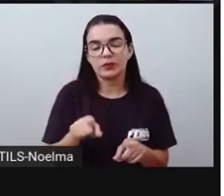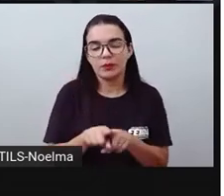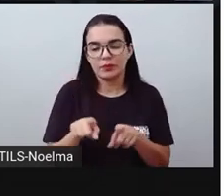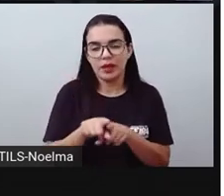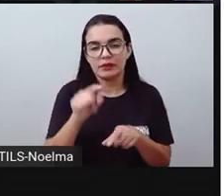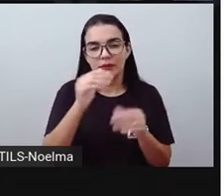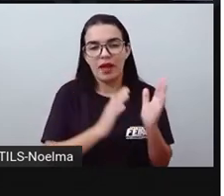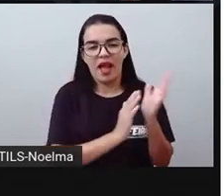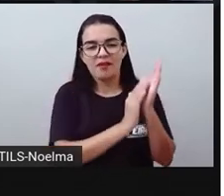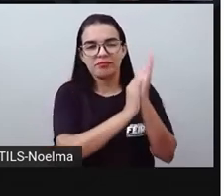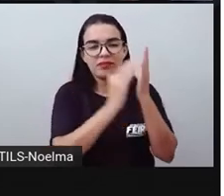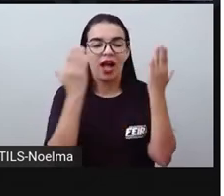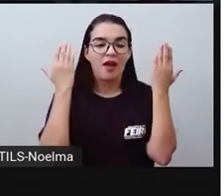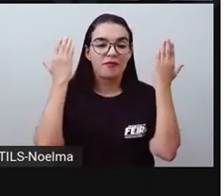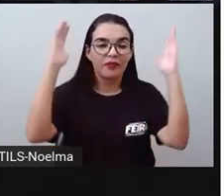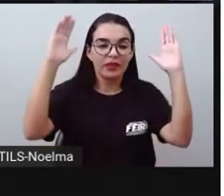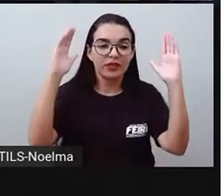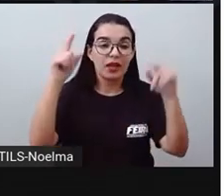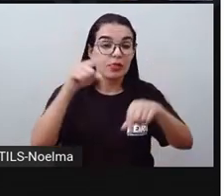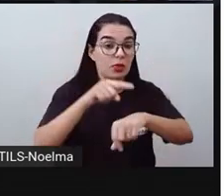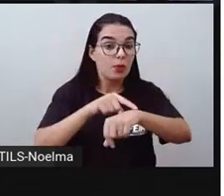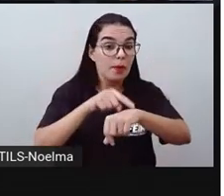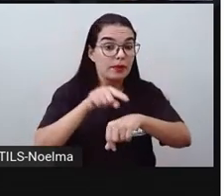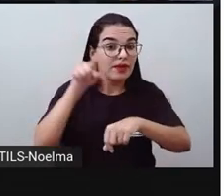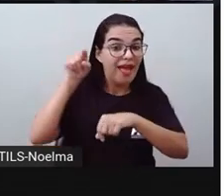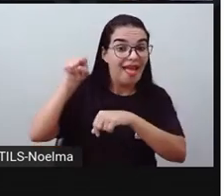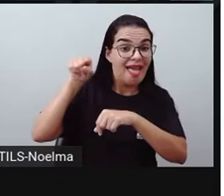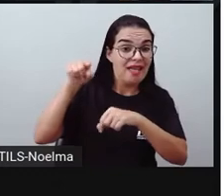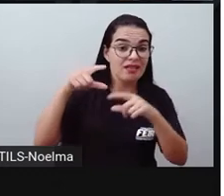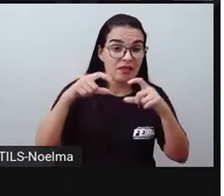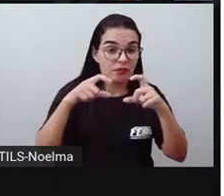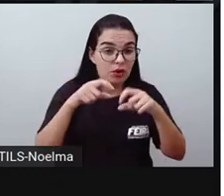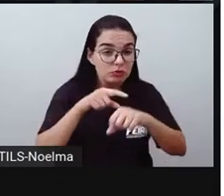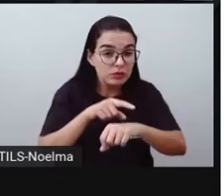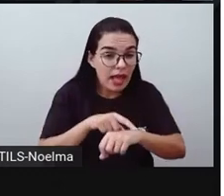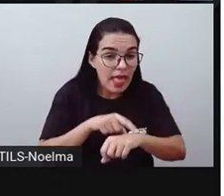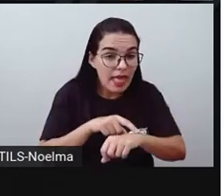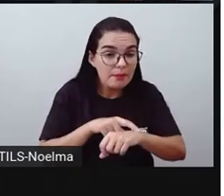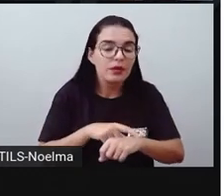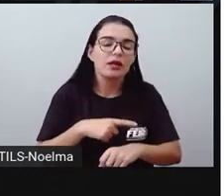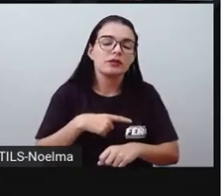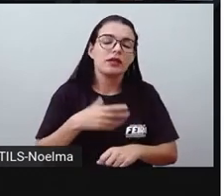que era o atual, na época, né? O imperador do nosso país.